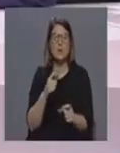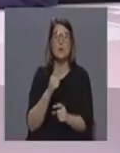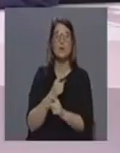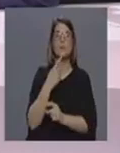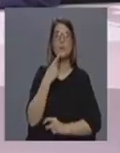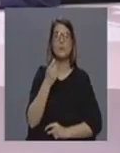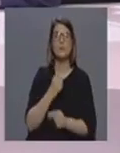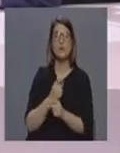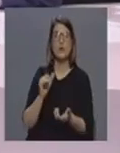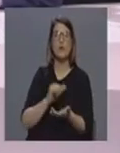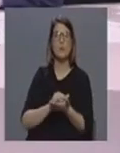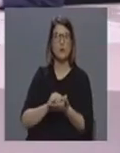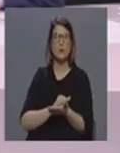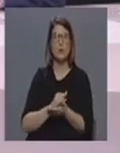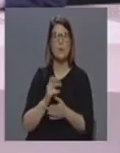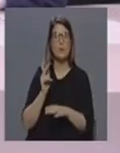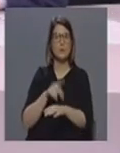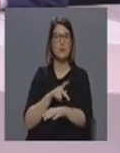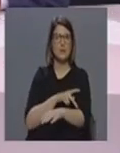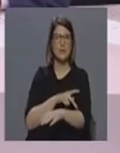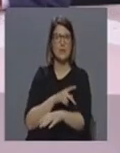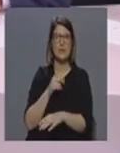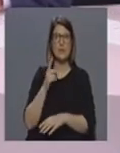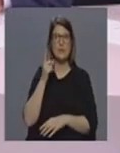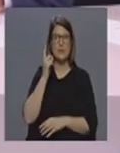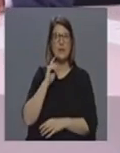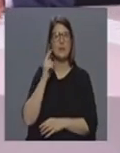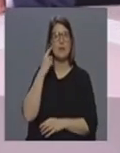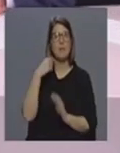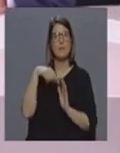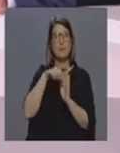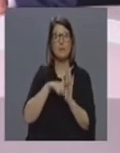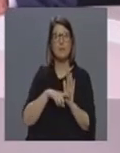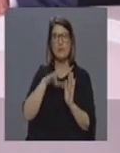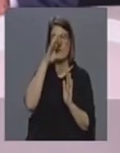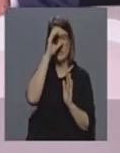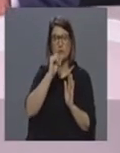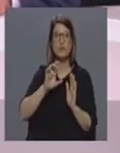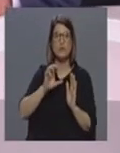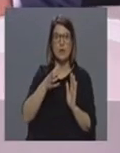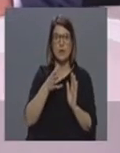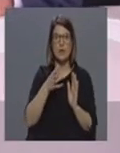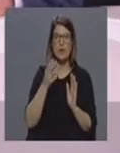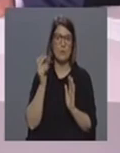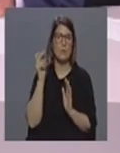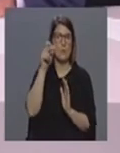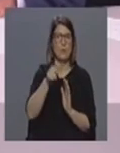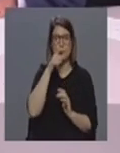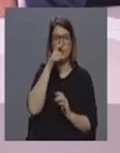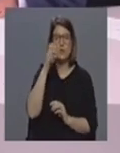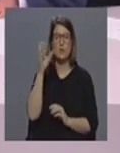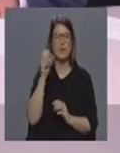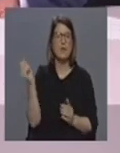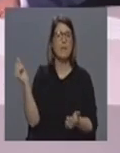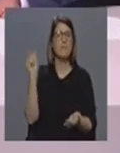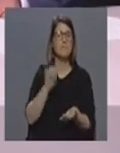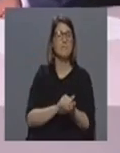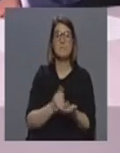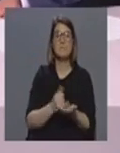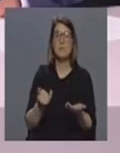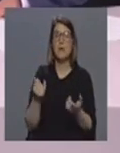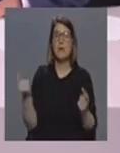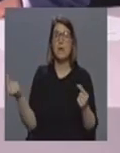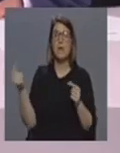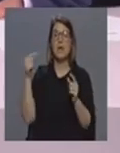estivemos no aeroporto Ponta Delgada um dia depois do anúncio das medidas do governo regional e os passageiros provenientes do continente entraram sem qualquer tipo de